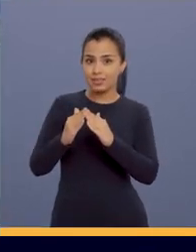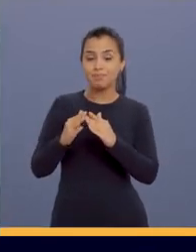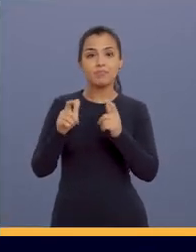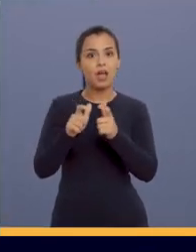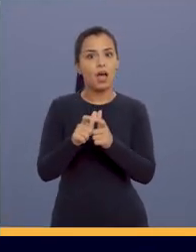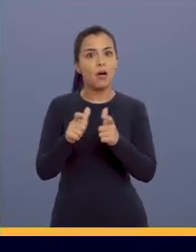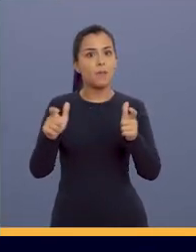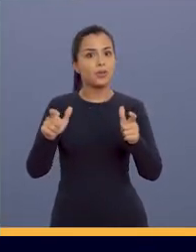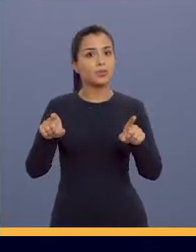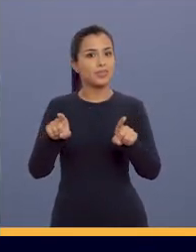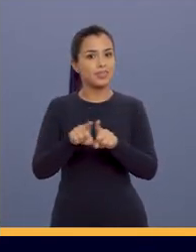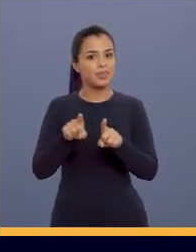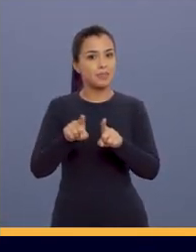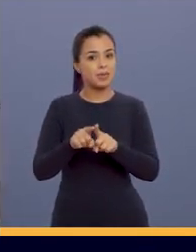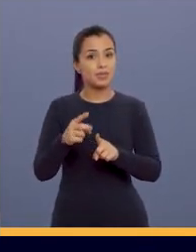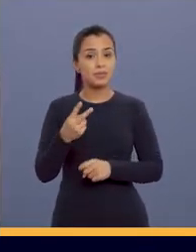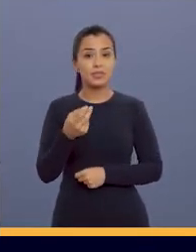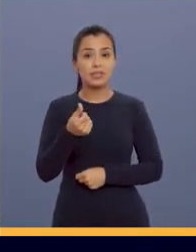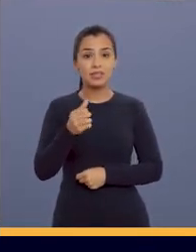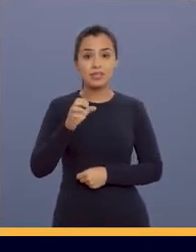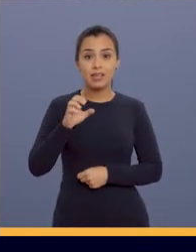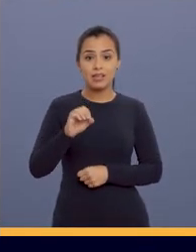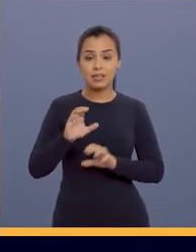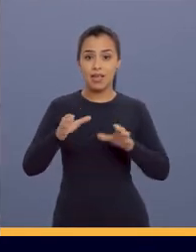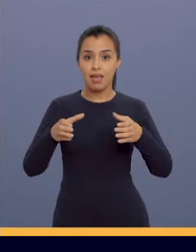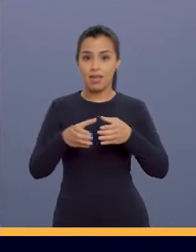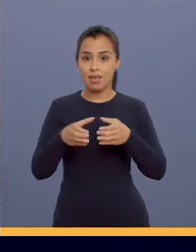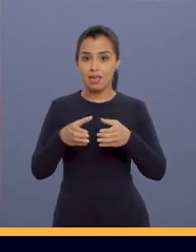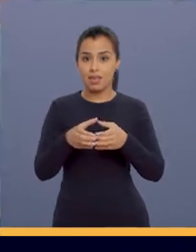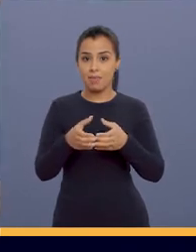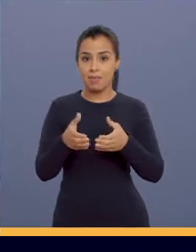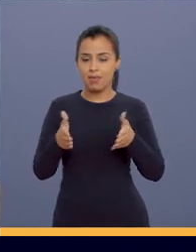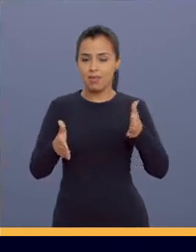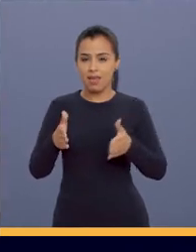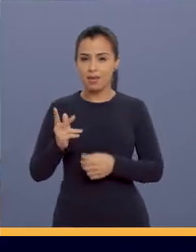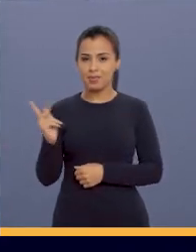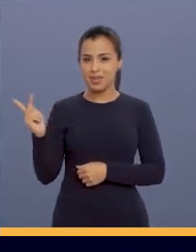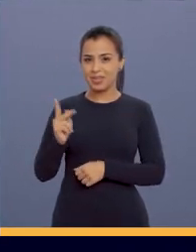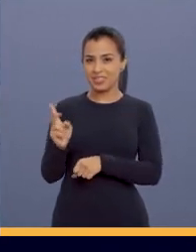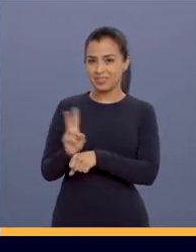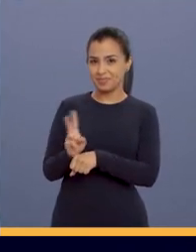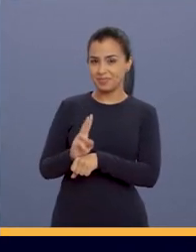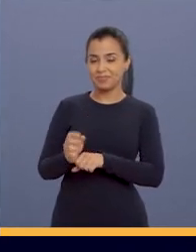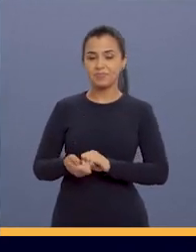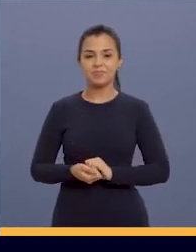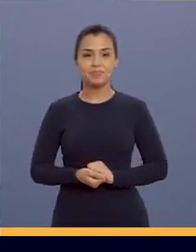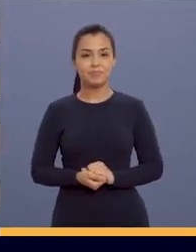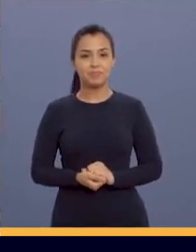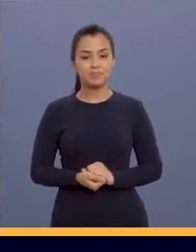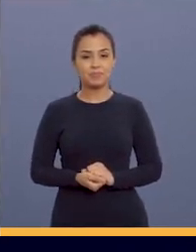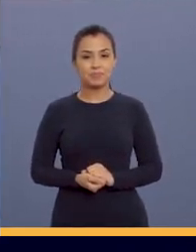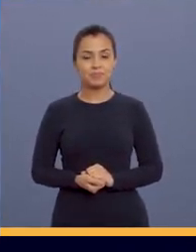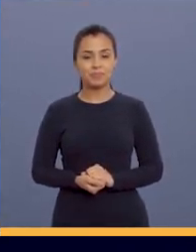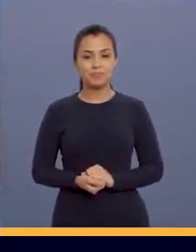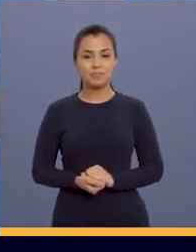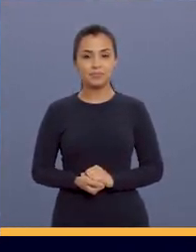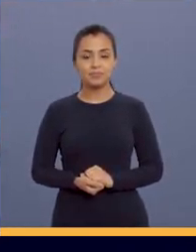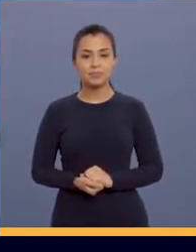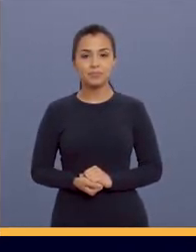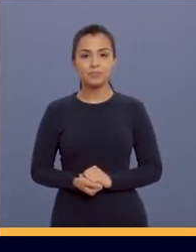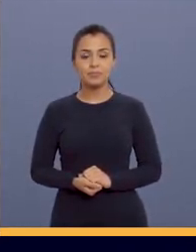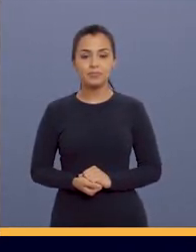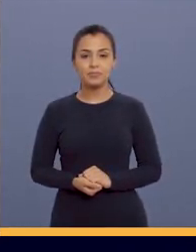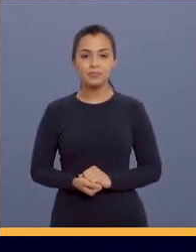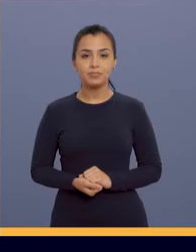260 equipes de saúde da família durante a nossa gestão. Terezinha! Vai para nós, meu irmão, tá?